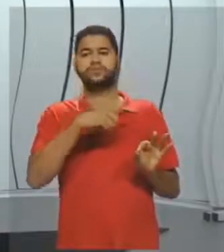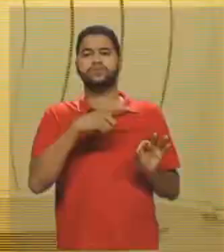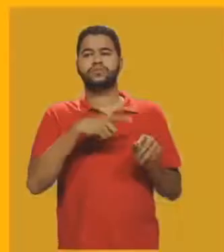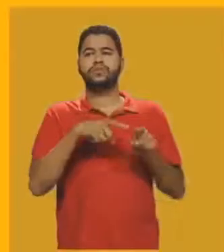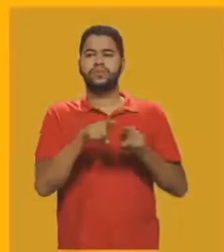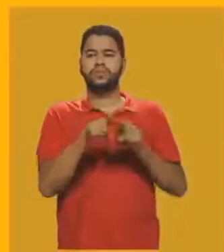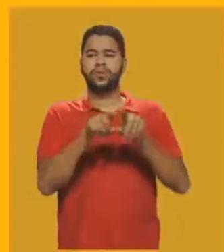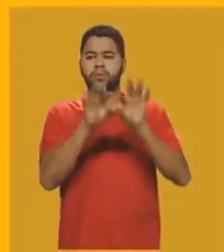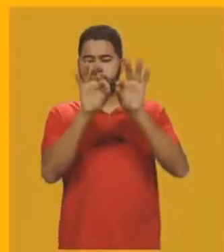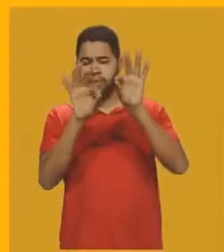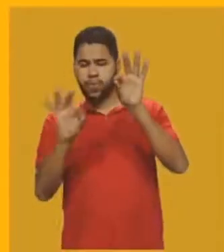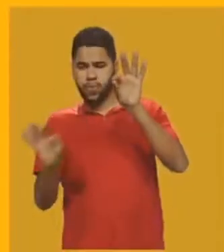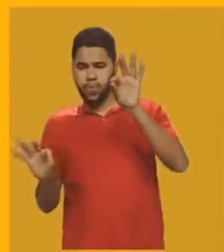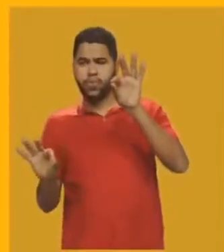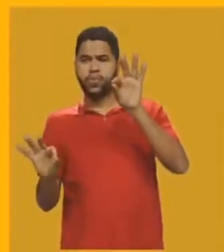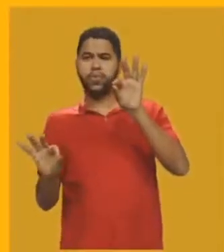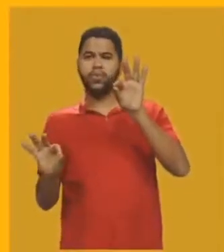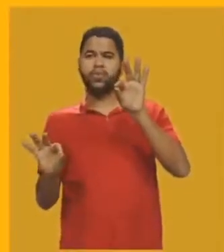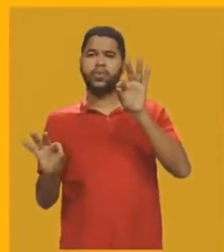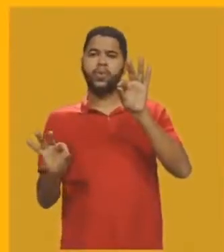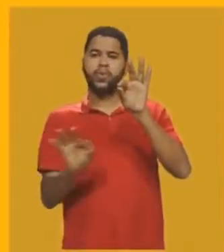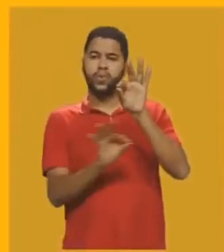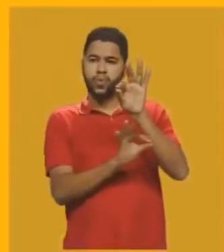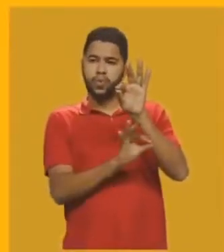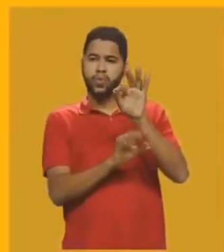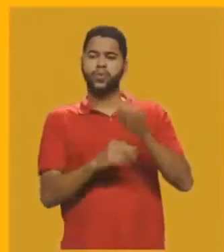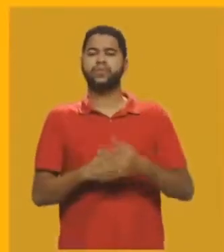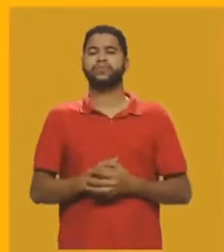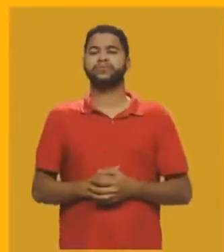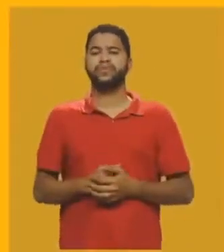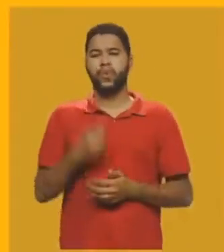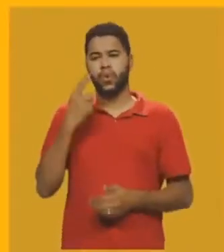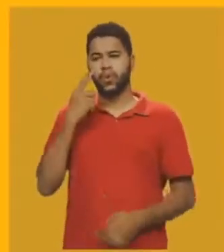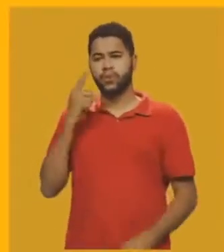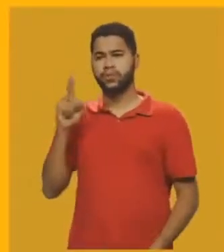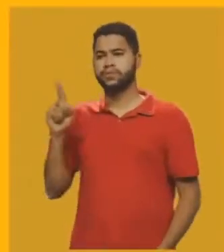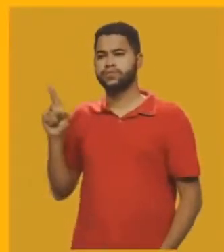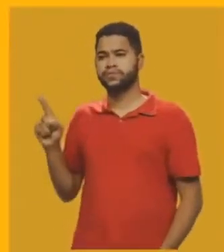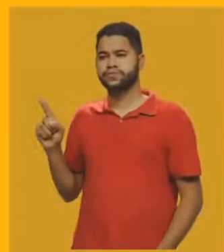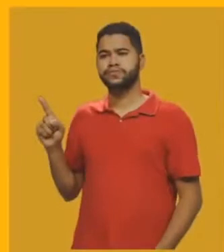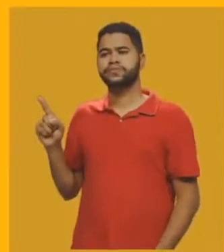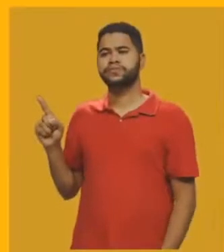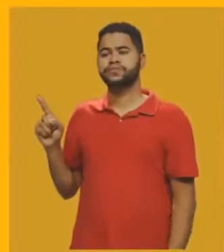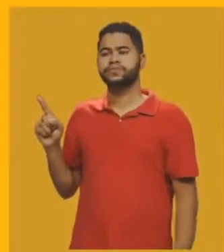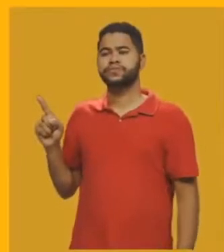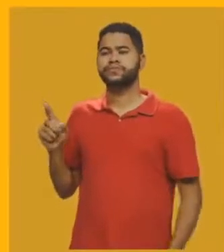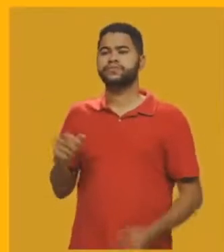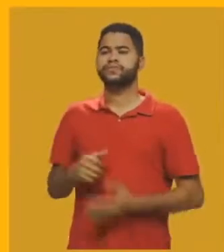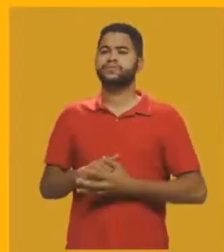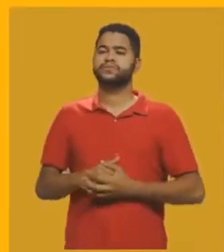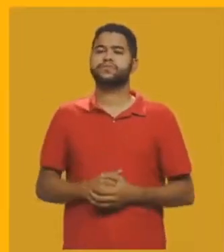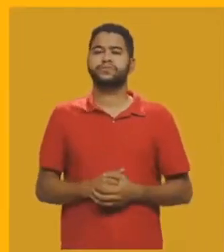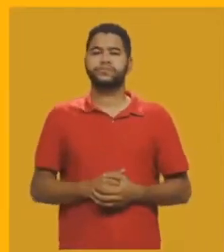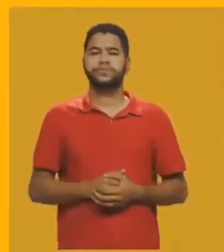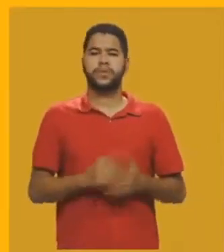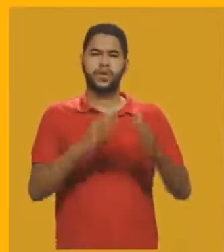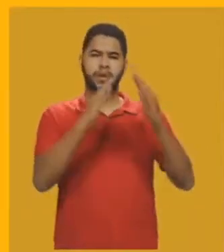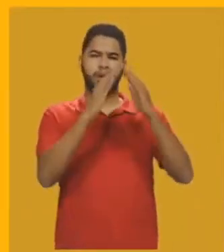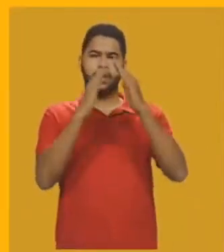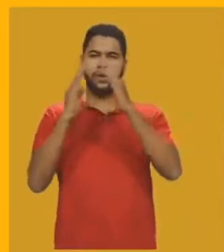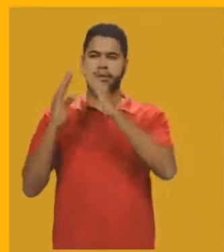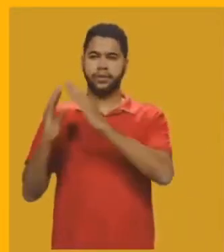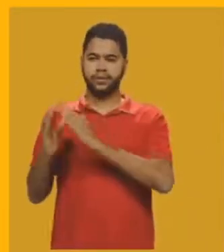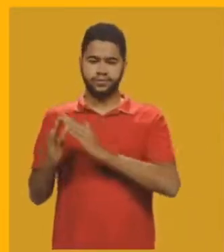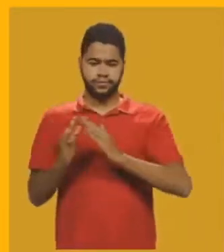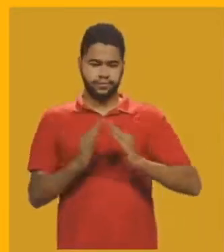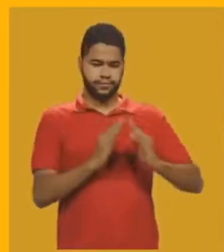com este lado, onde que estão as casinhas. As casinhas estão em posição diferente, né? Mas se vocês unirem